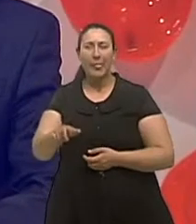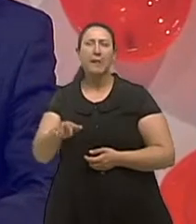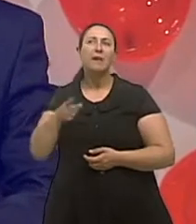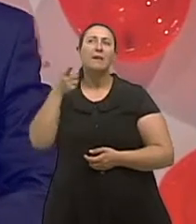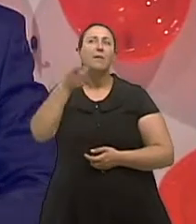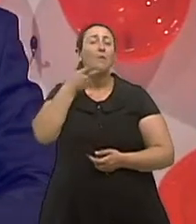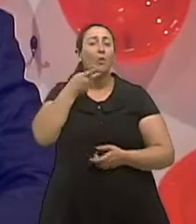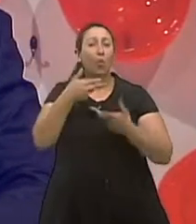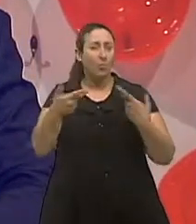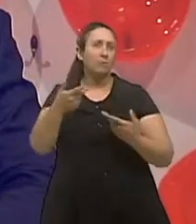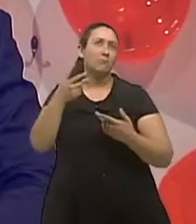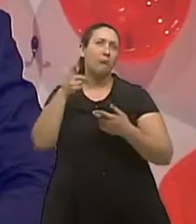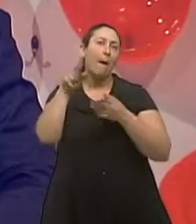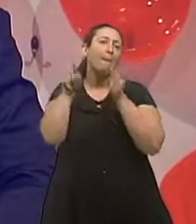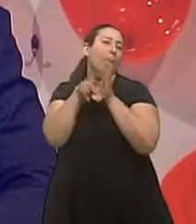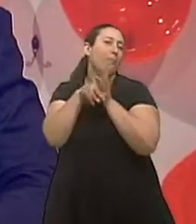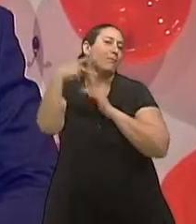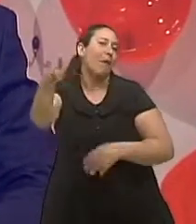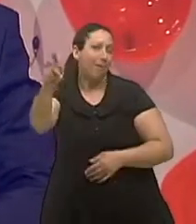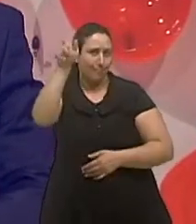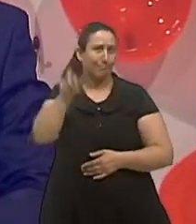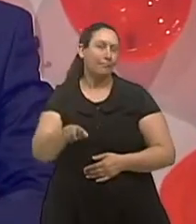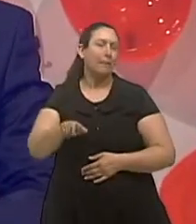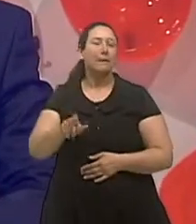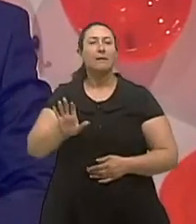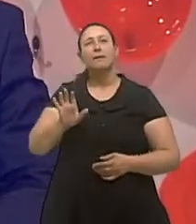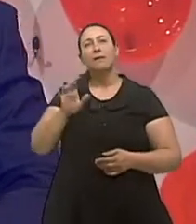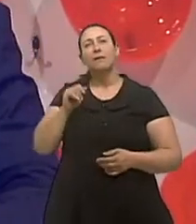questões do caso dela que são realmente muito relevantes.